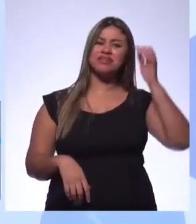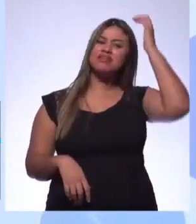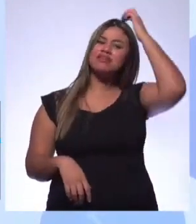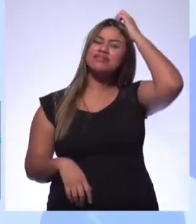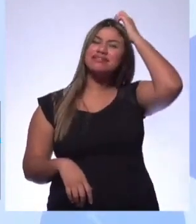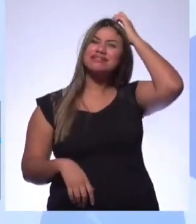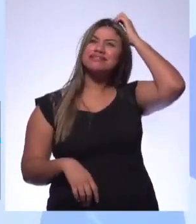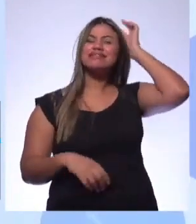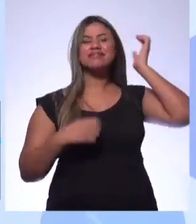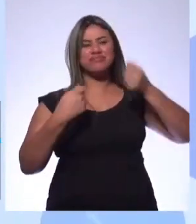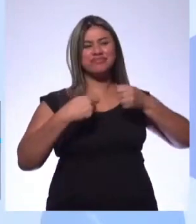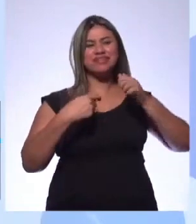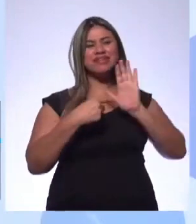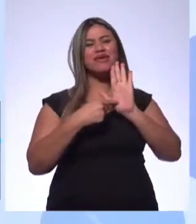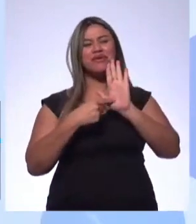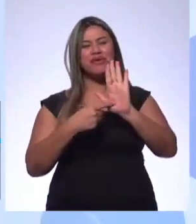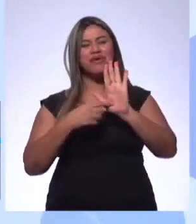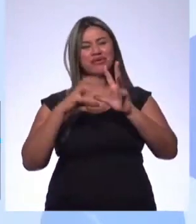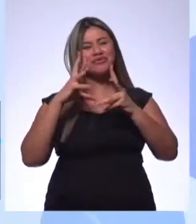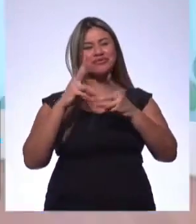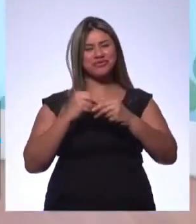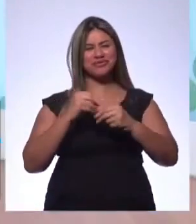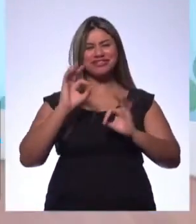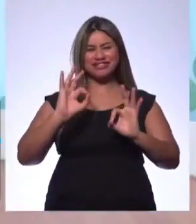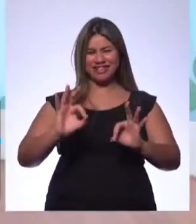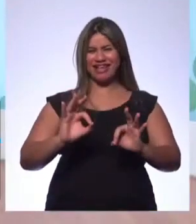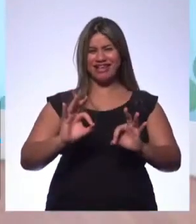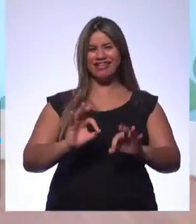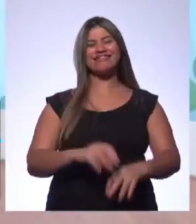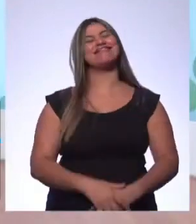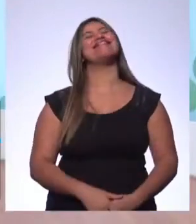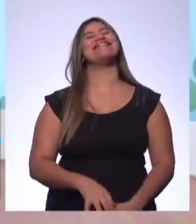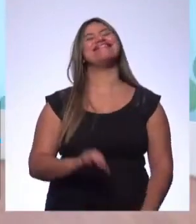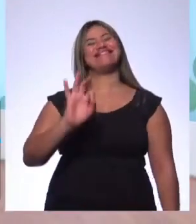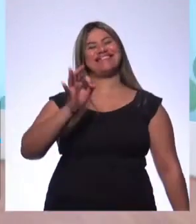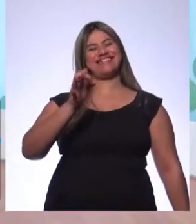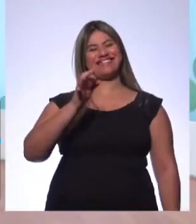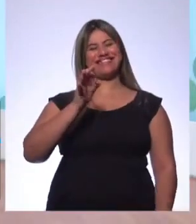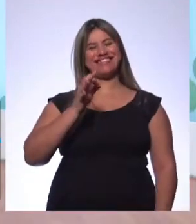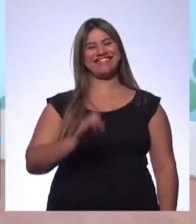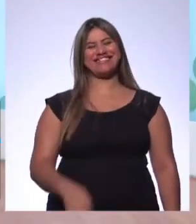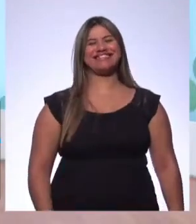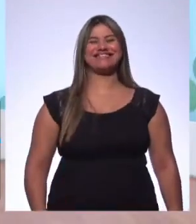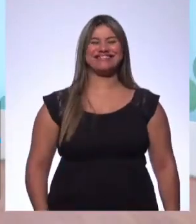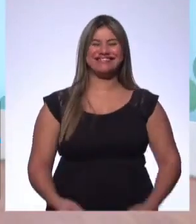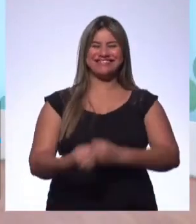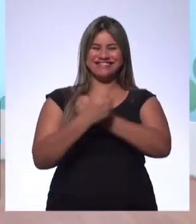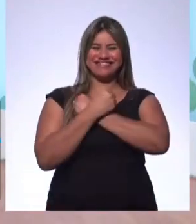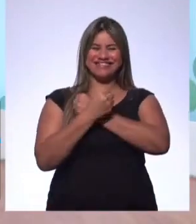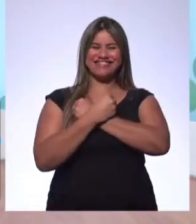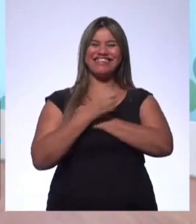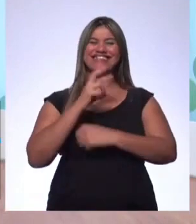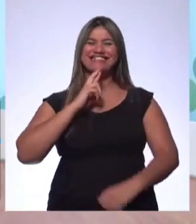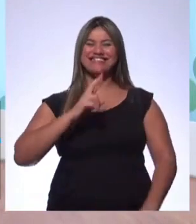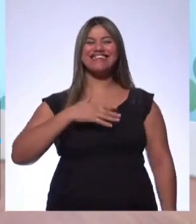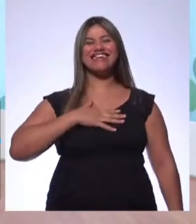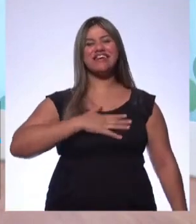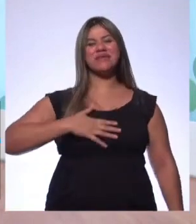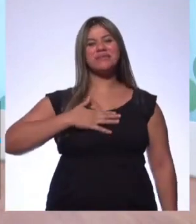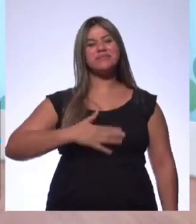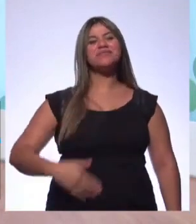uma apresentação completinha, né? Achei muito bacana. Nádia Faria, um grande abraço, gostei. Tá, então,